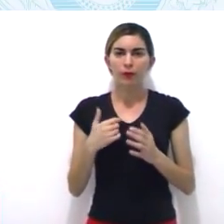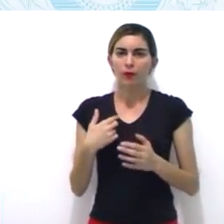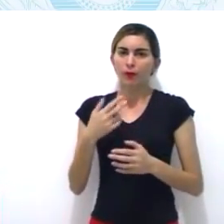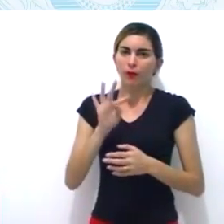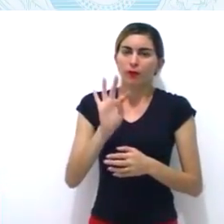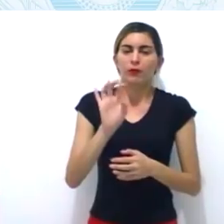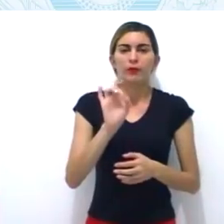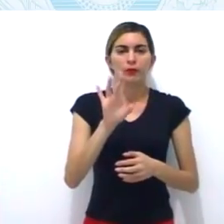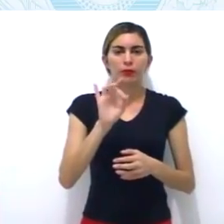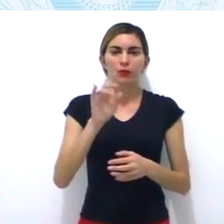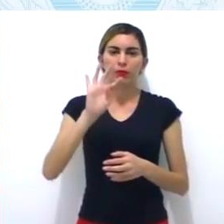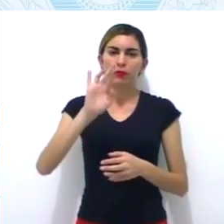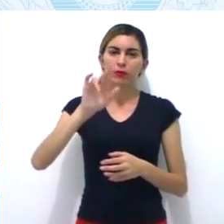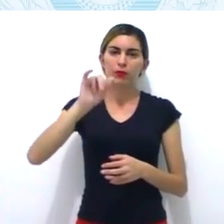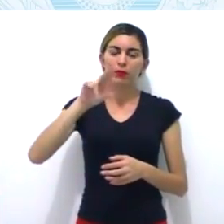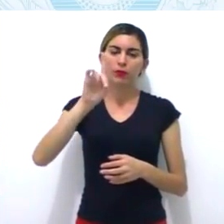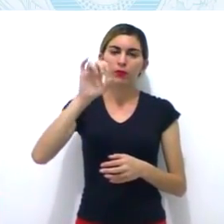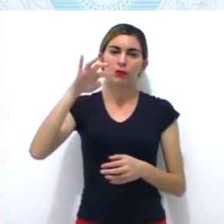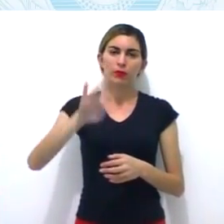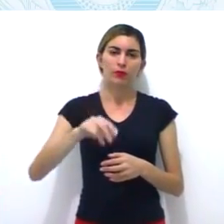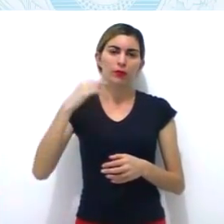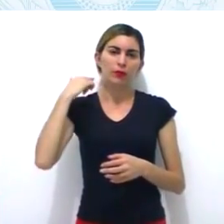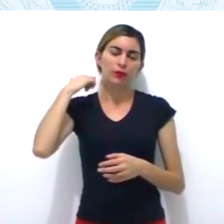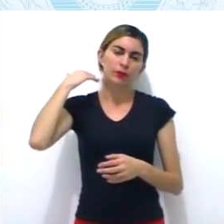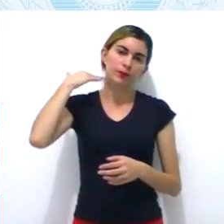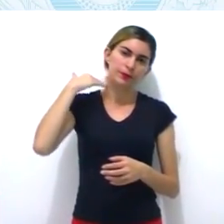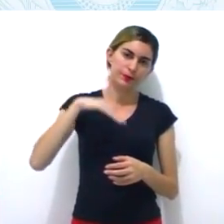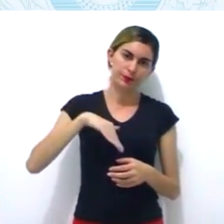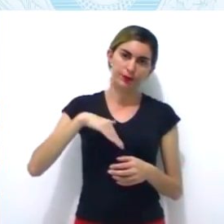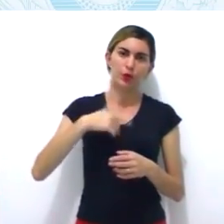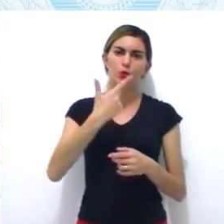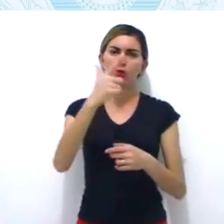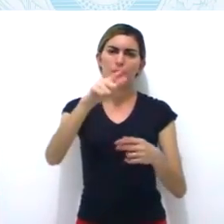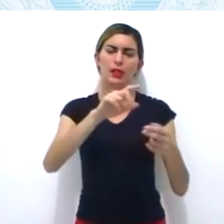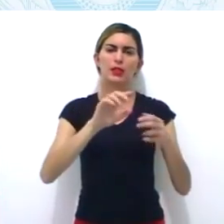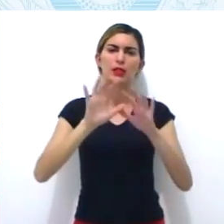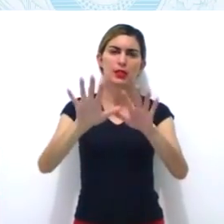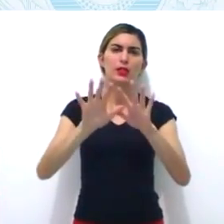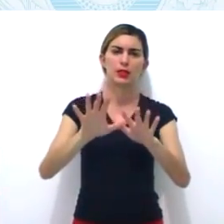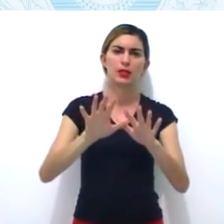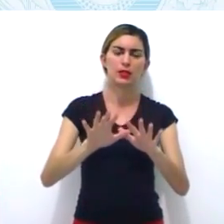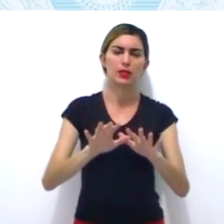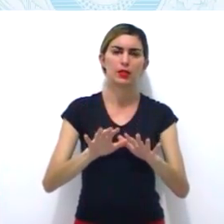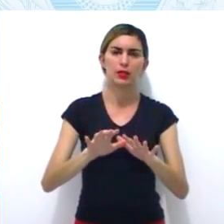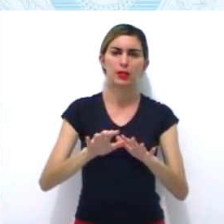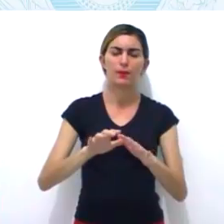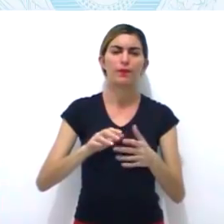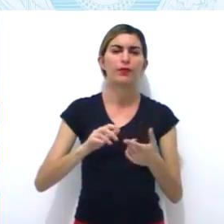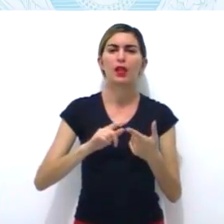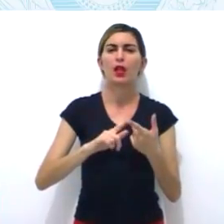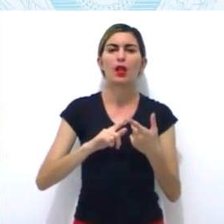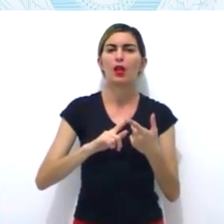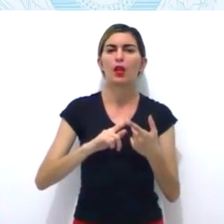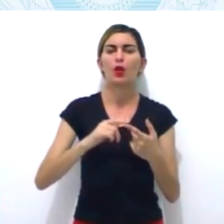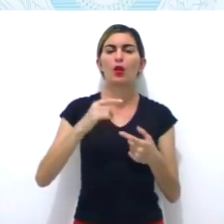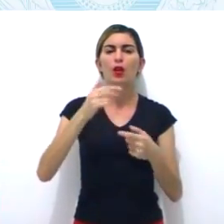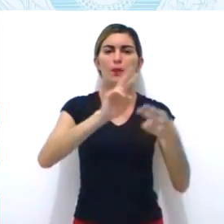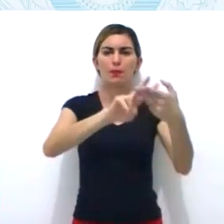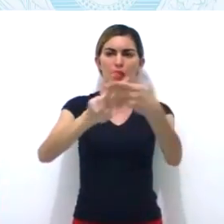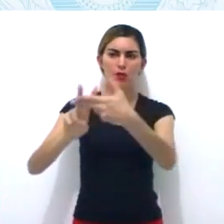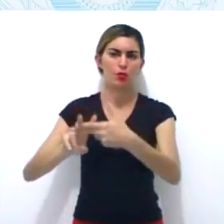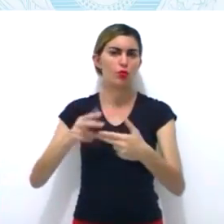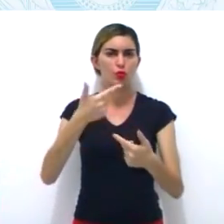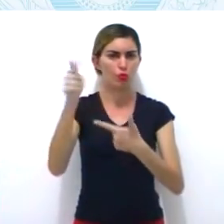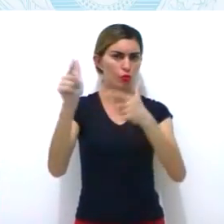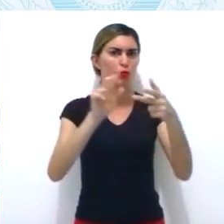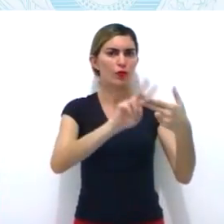outra revolta emancipacionista, a conjuração baiana. Essa, sim, é uma